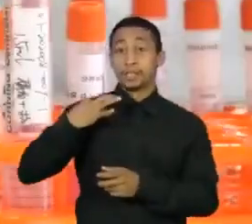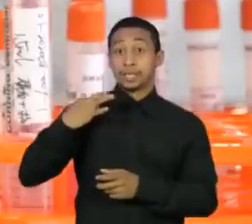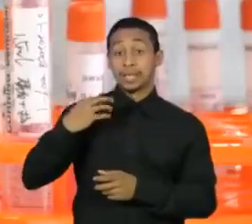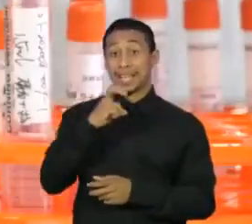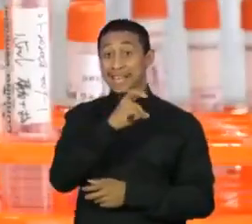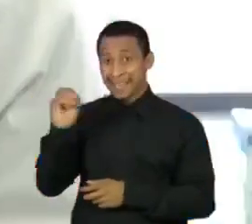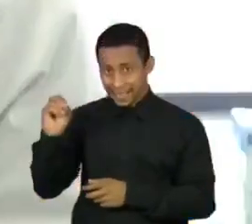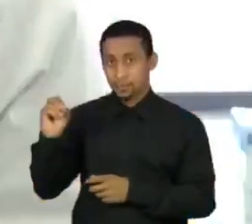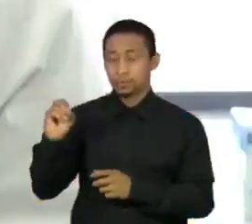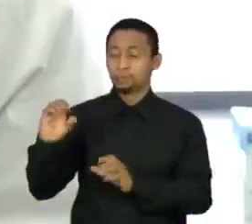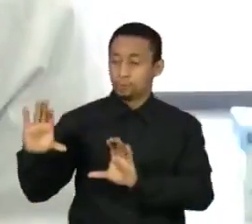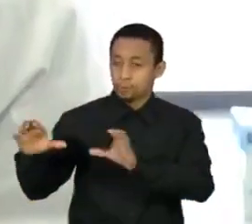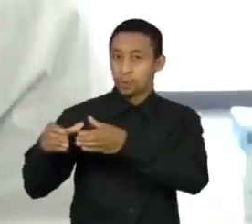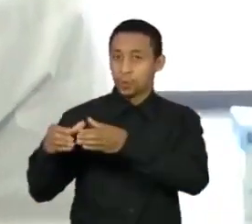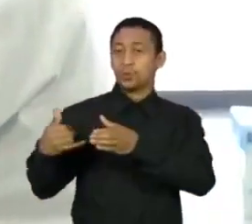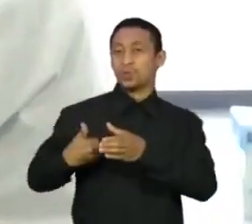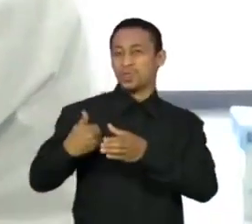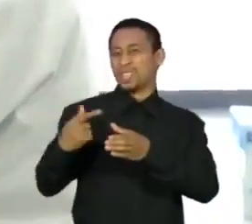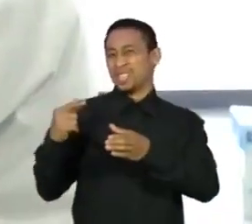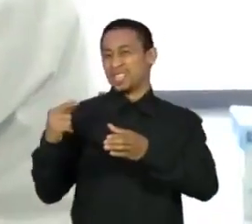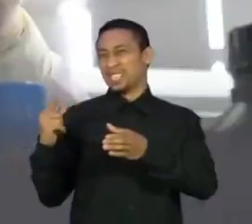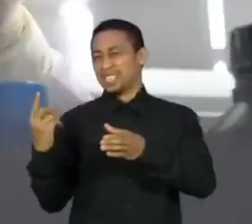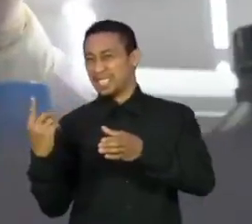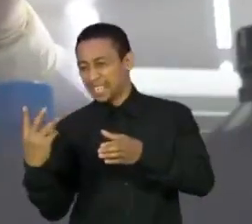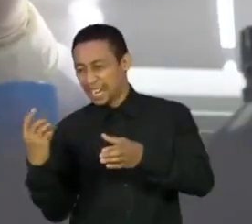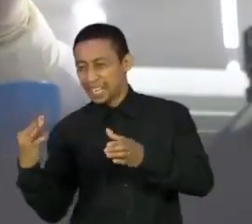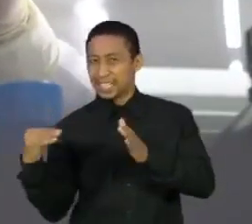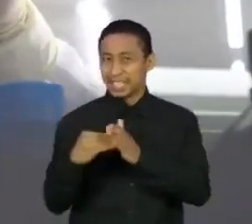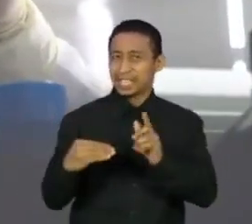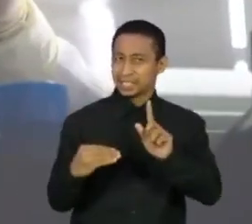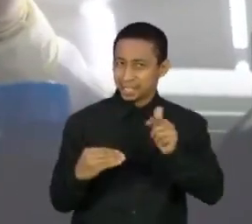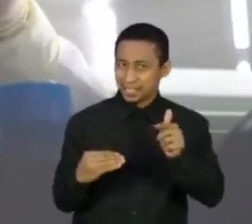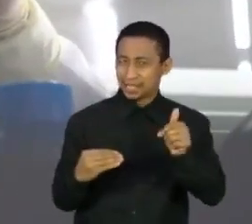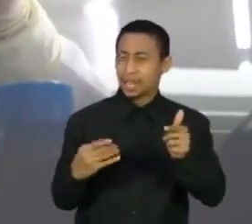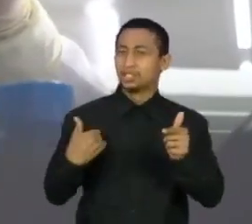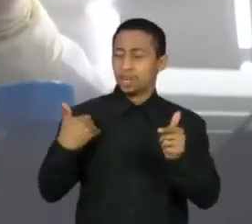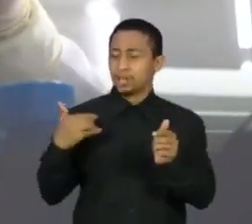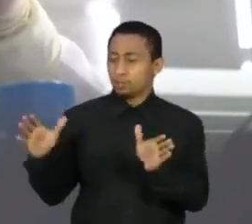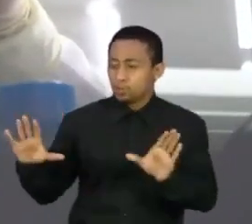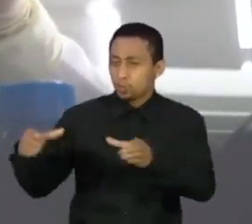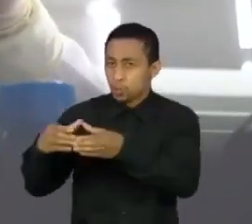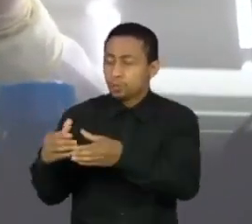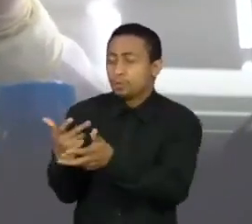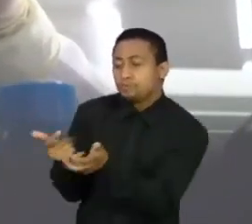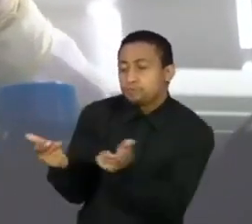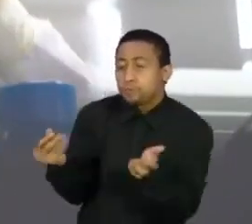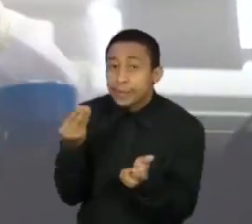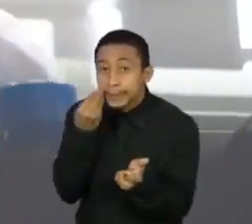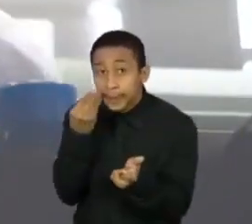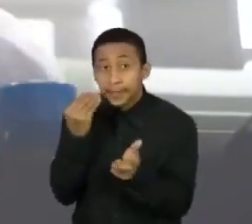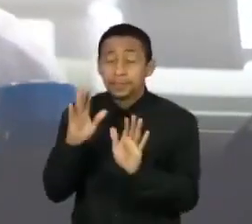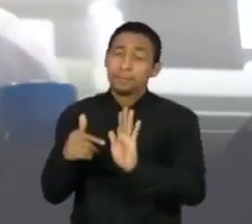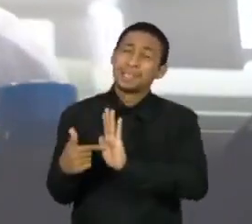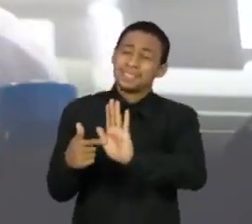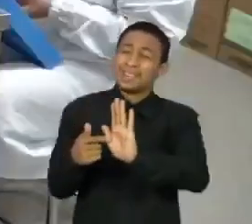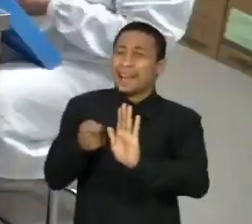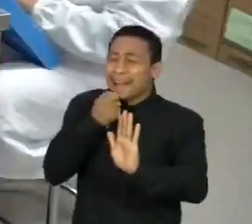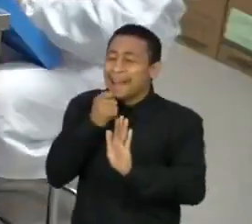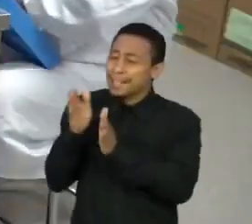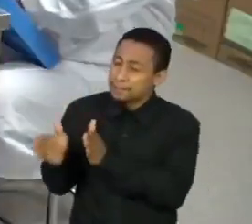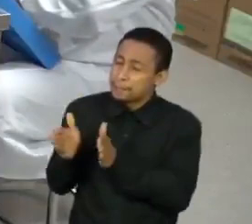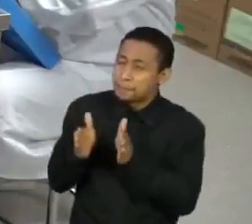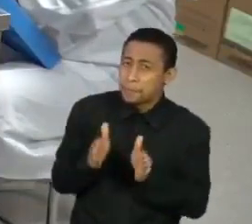e 17 anos às fases 1 e 2 da pesquisa. Os dados são preliminares, mas indicam que os níveis de anticorpos